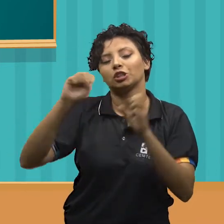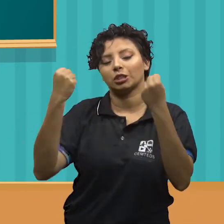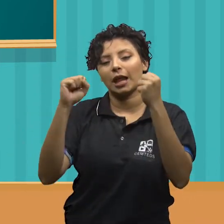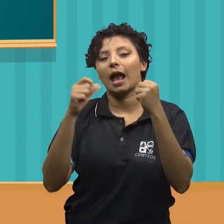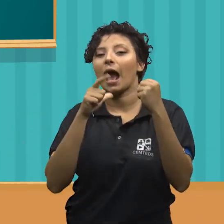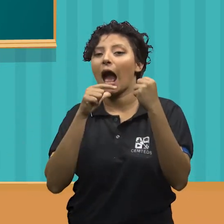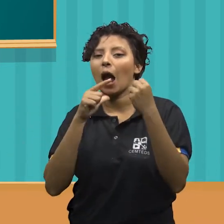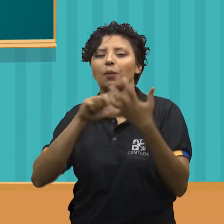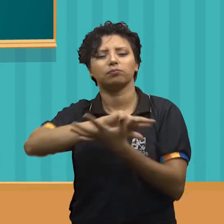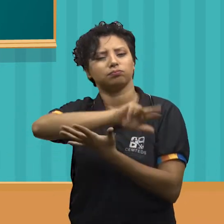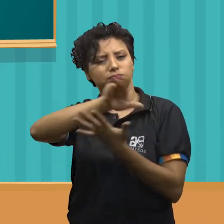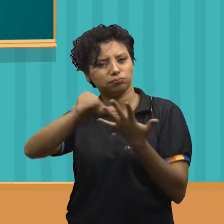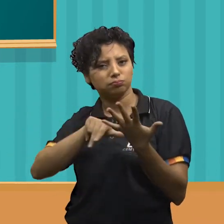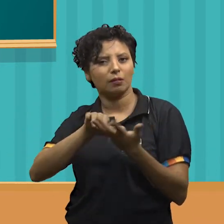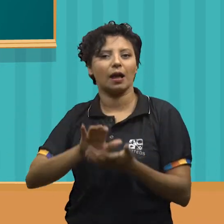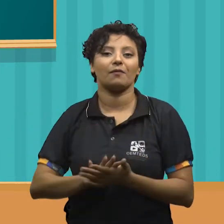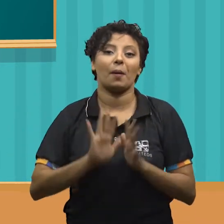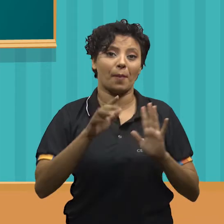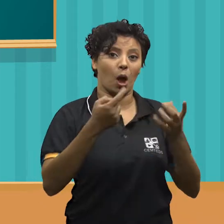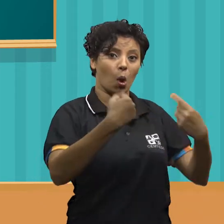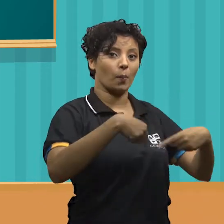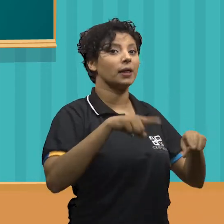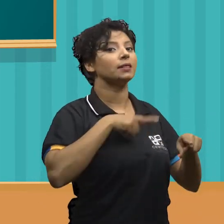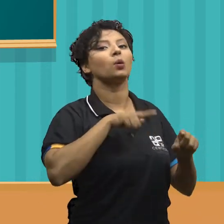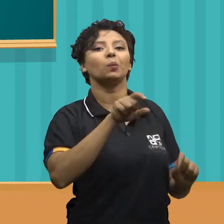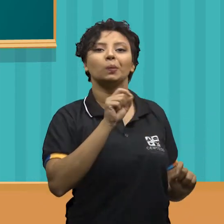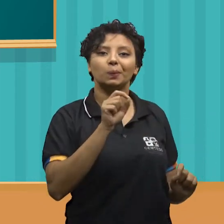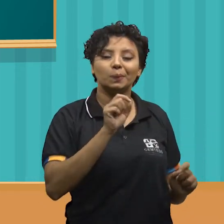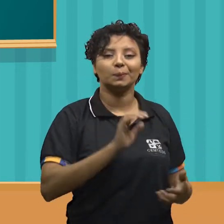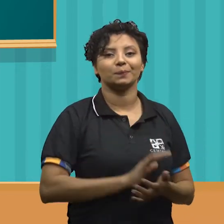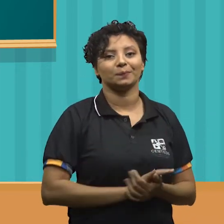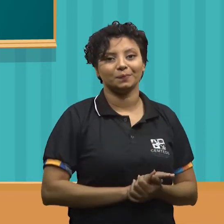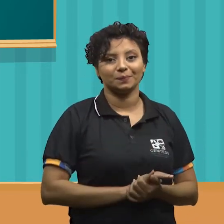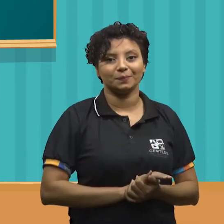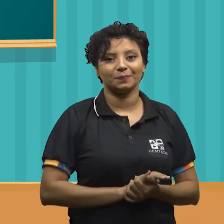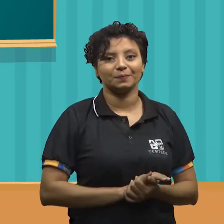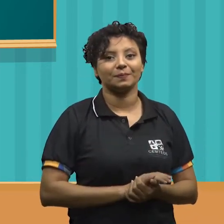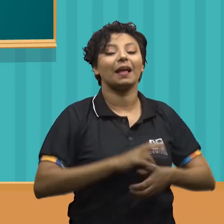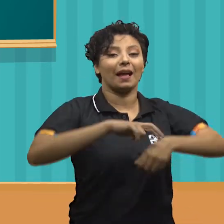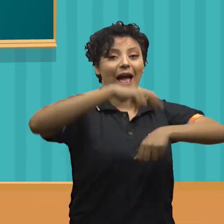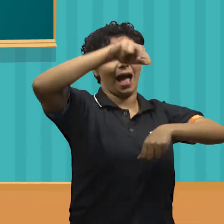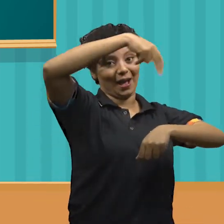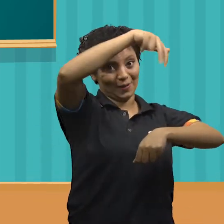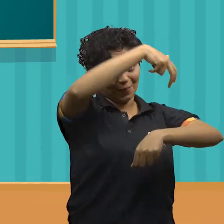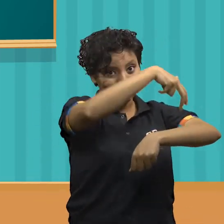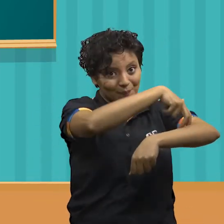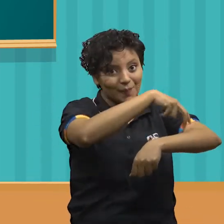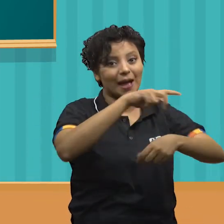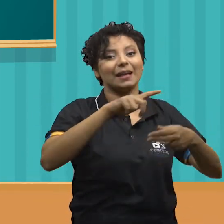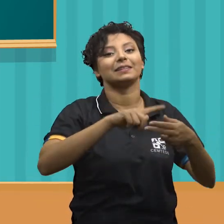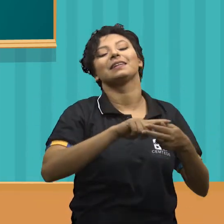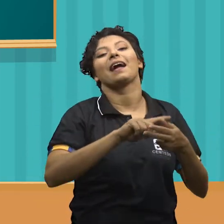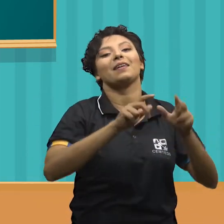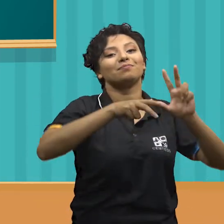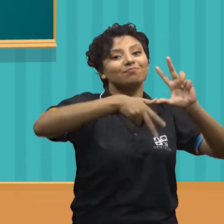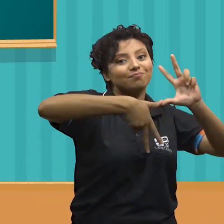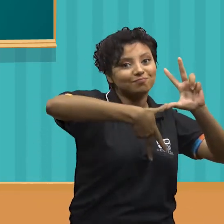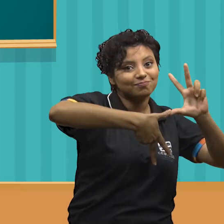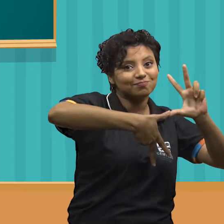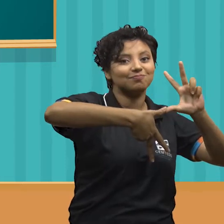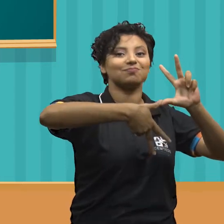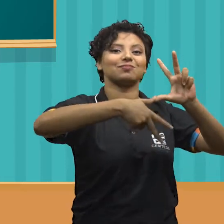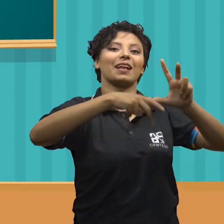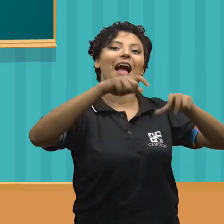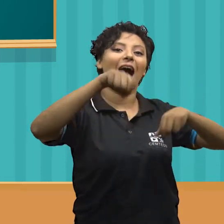ginástica para todos. Já as ginásticas competitivas são ginástica acrobática, ginástica aeróbica,